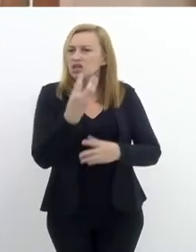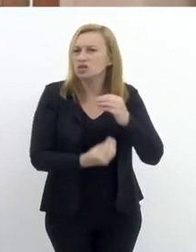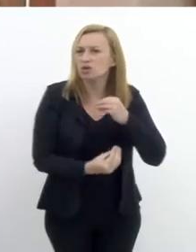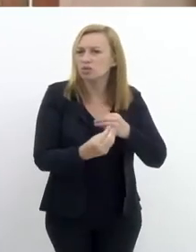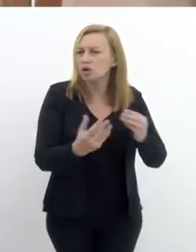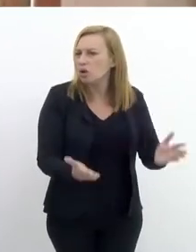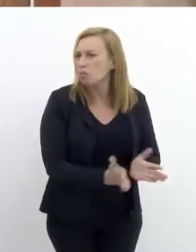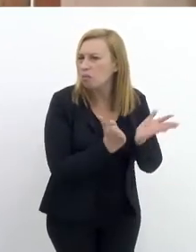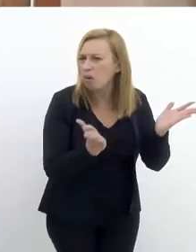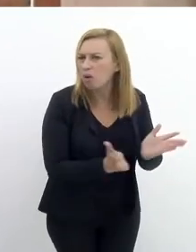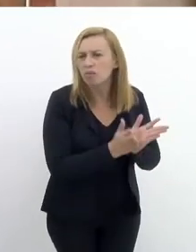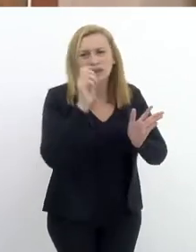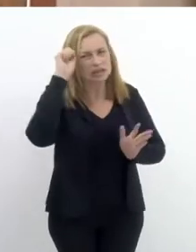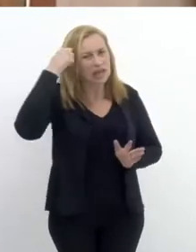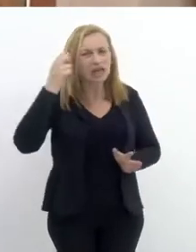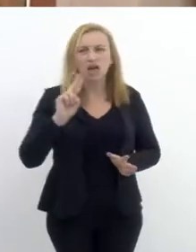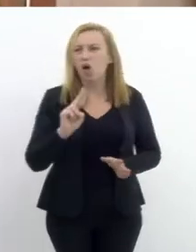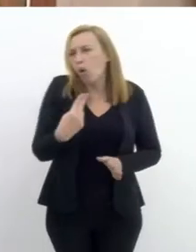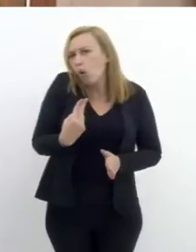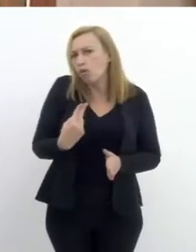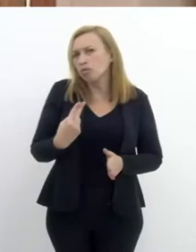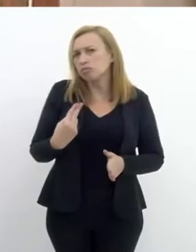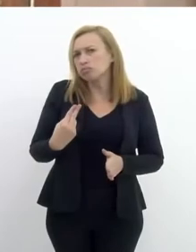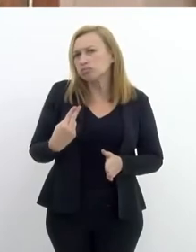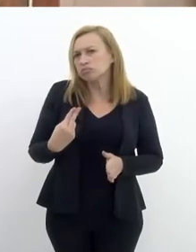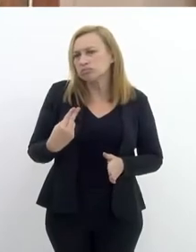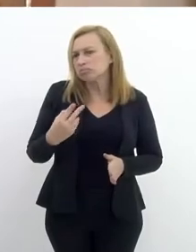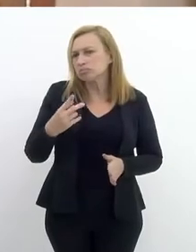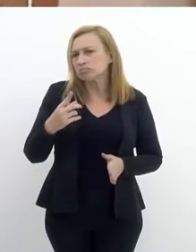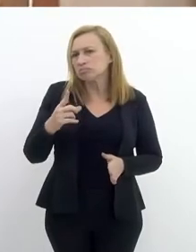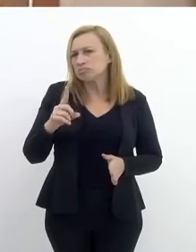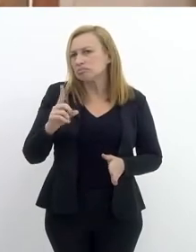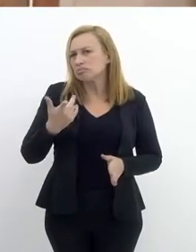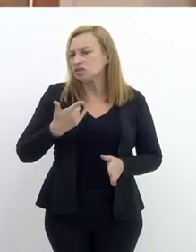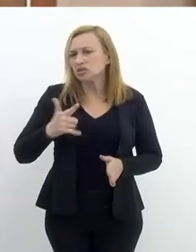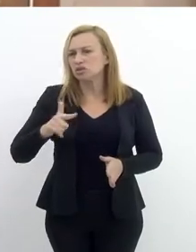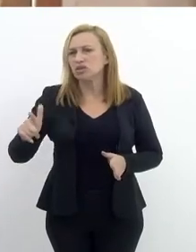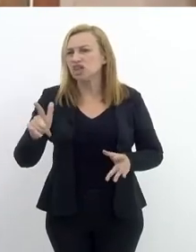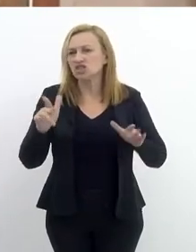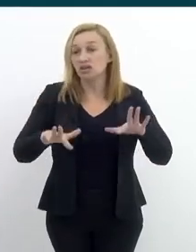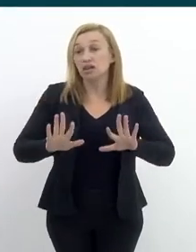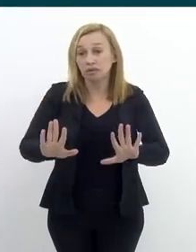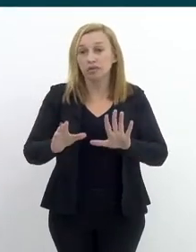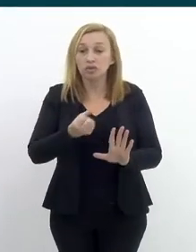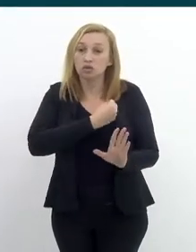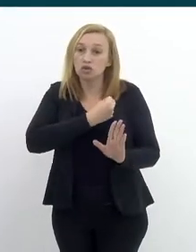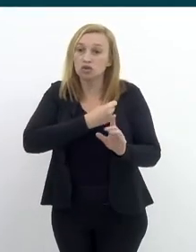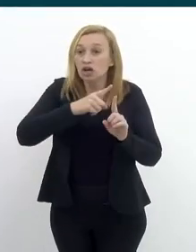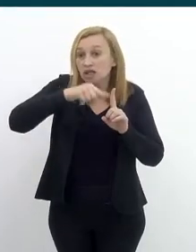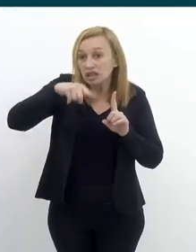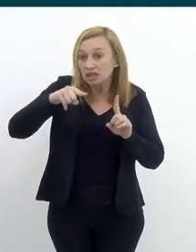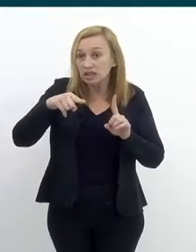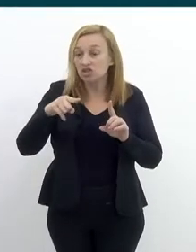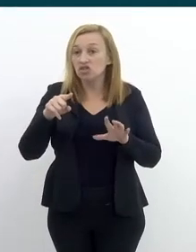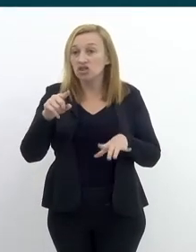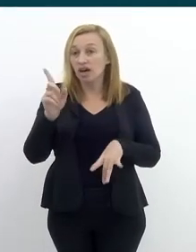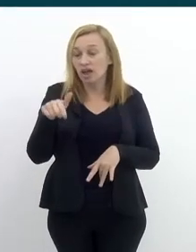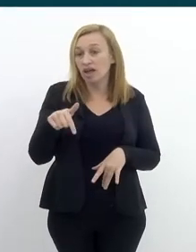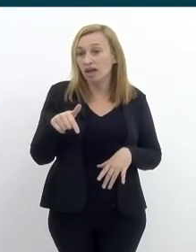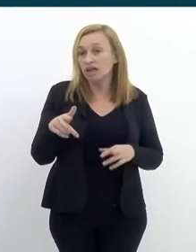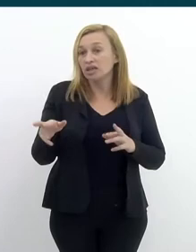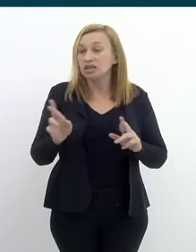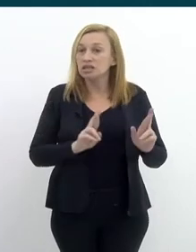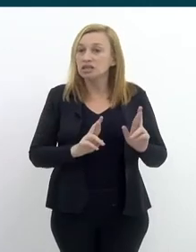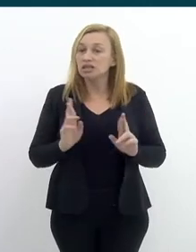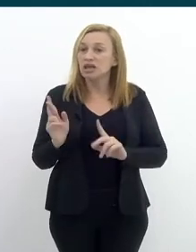elas são pessoas pobres e pessoas negras, ou isso não faz diferença? Na estatística nossa, mas a nossa estatística